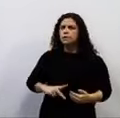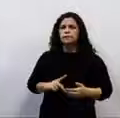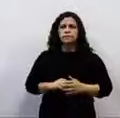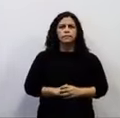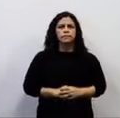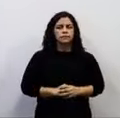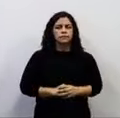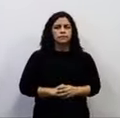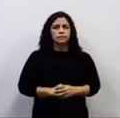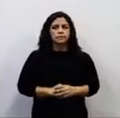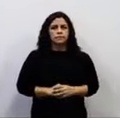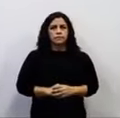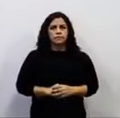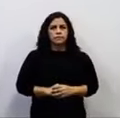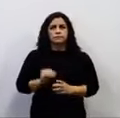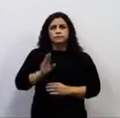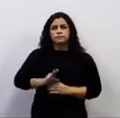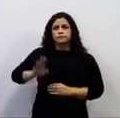Pela ordem, deputado, sem?